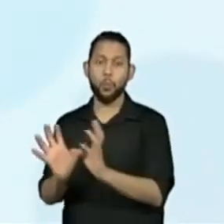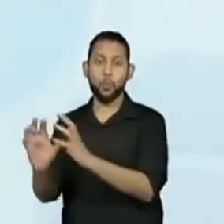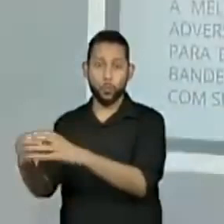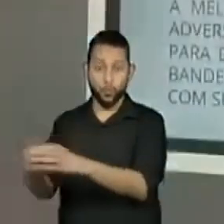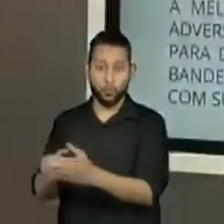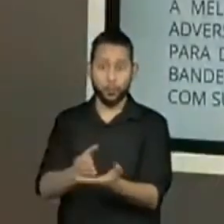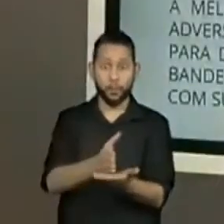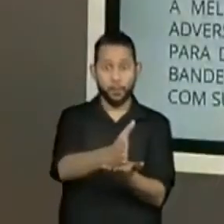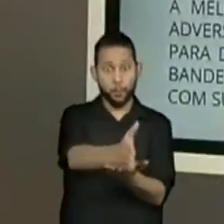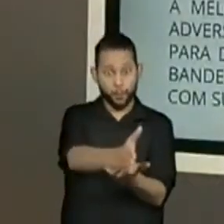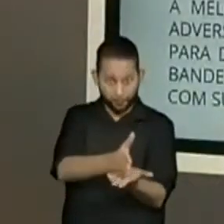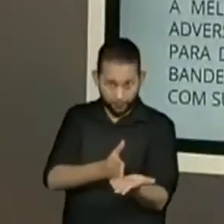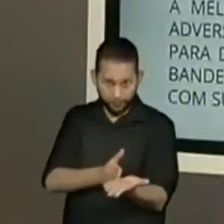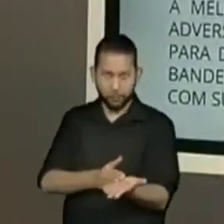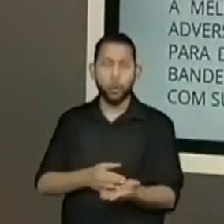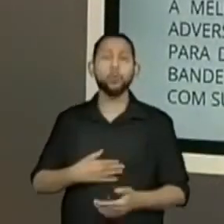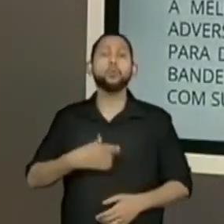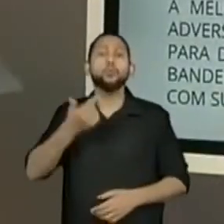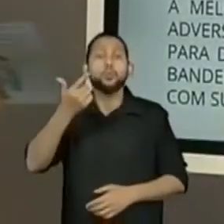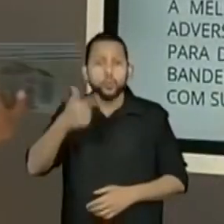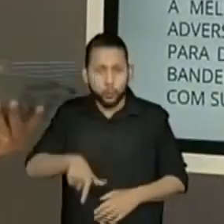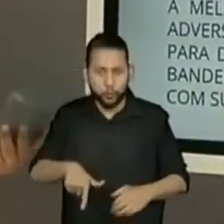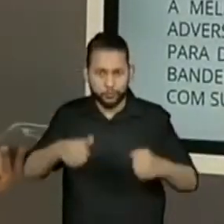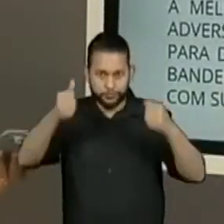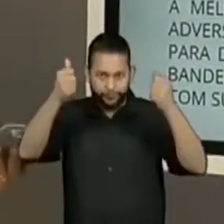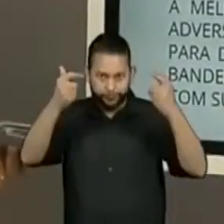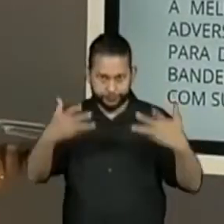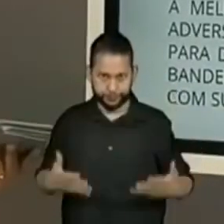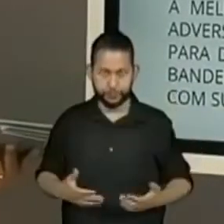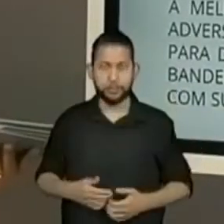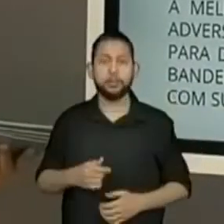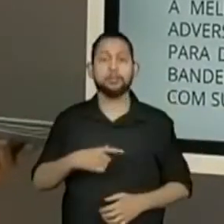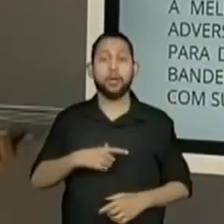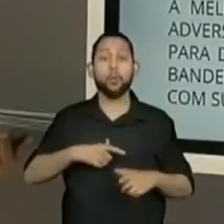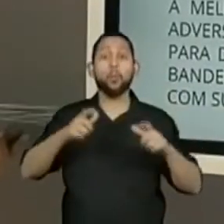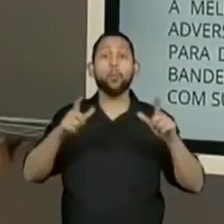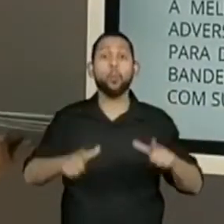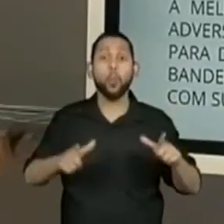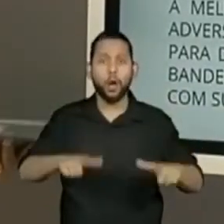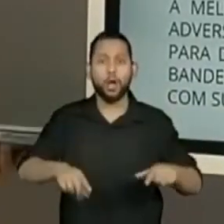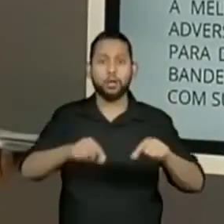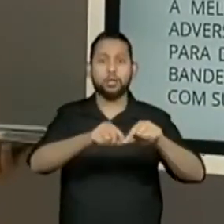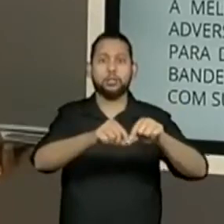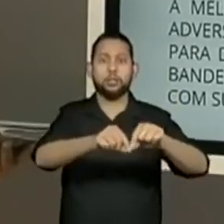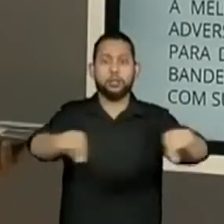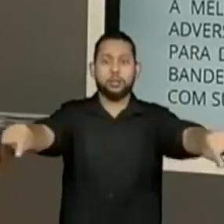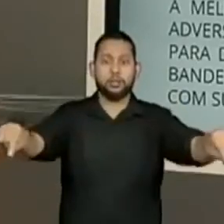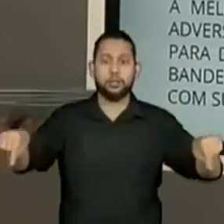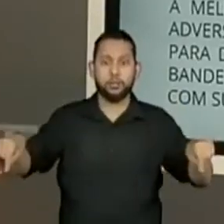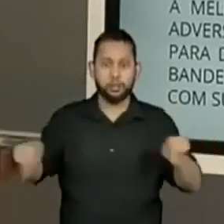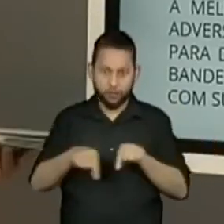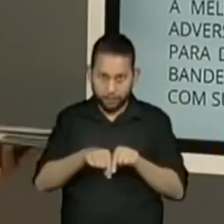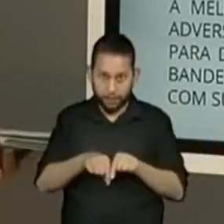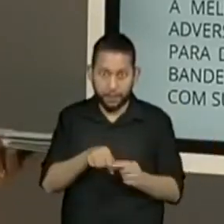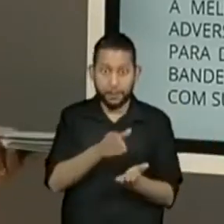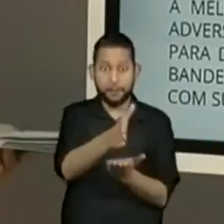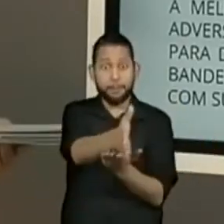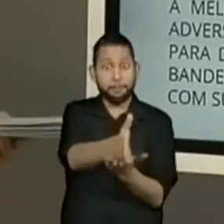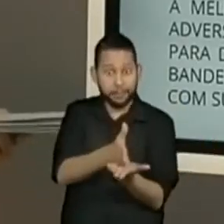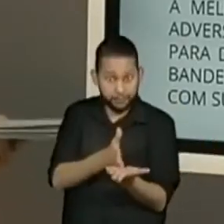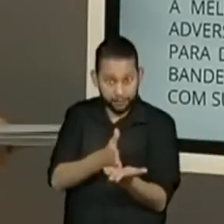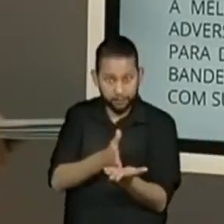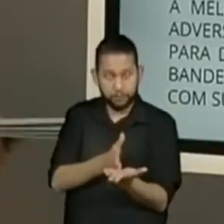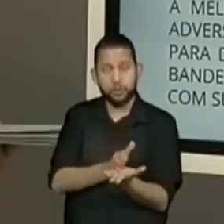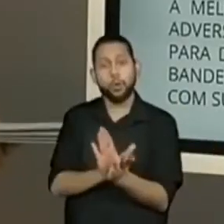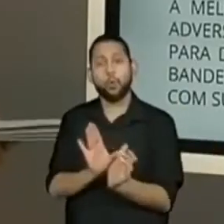ao meio, de um lado uma equipe, do outro lado a equipe. E na linha de fundo do seu campo, você